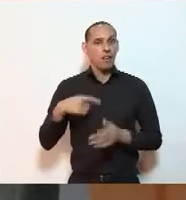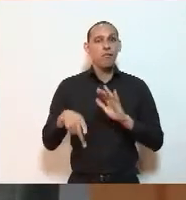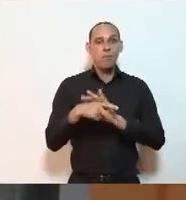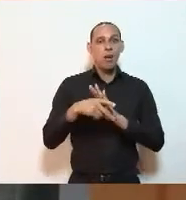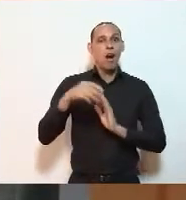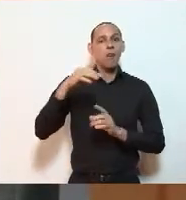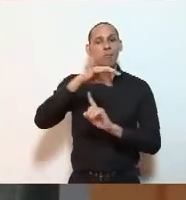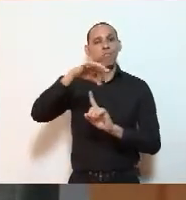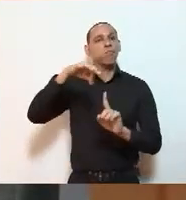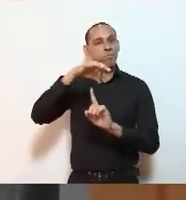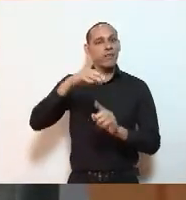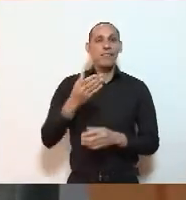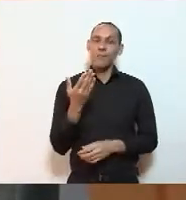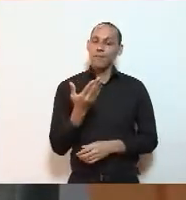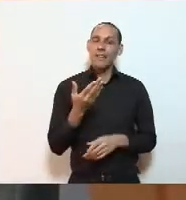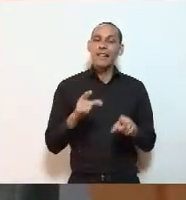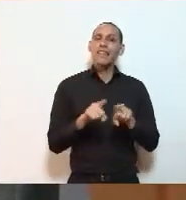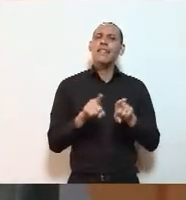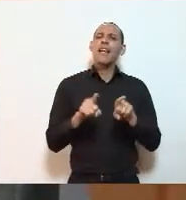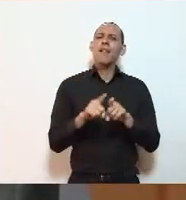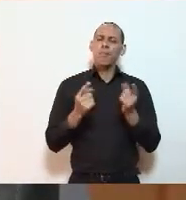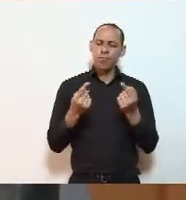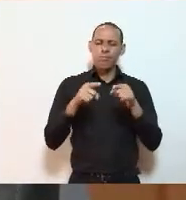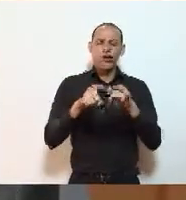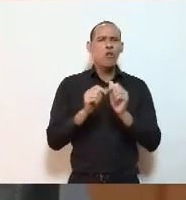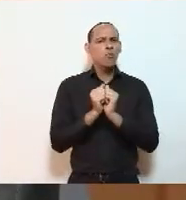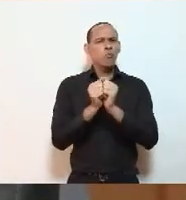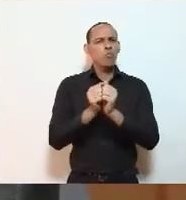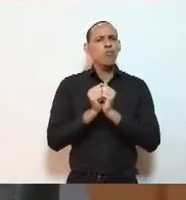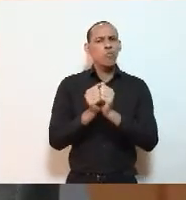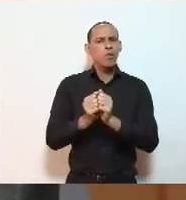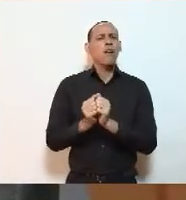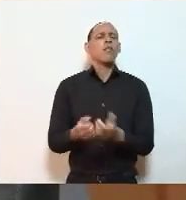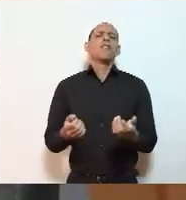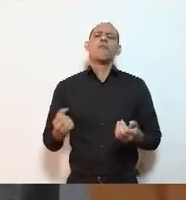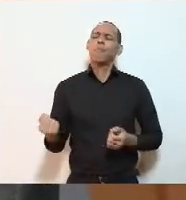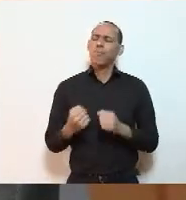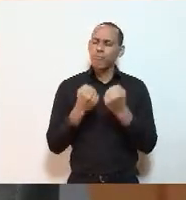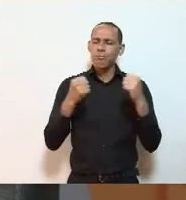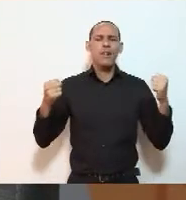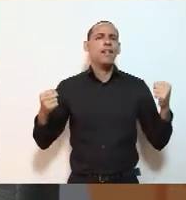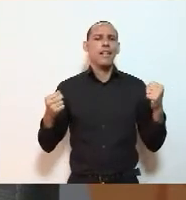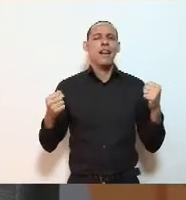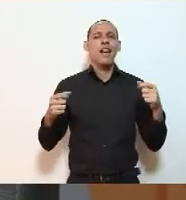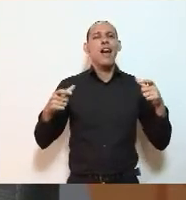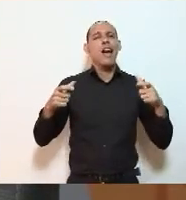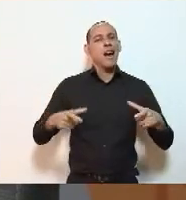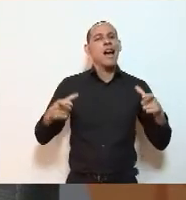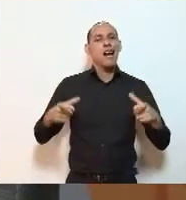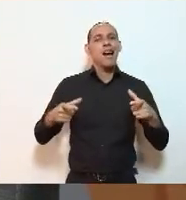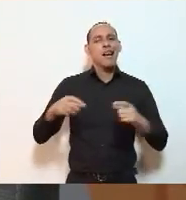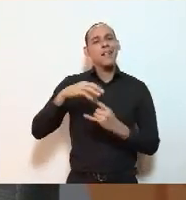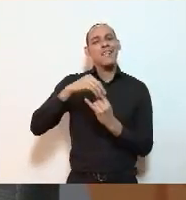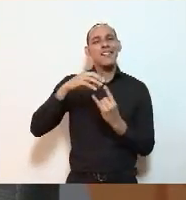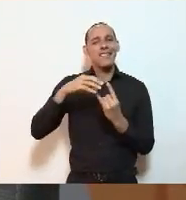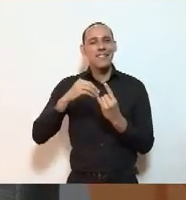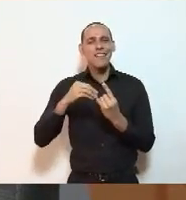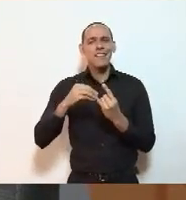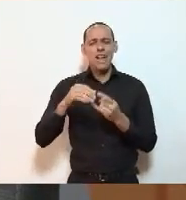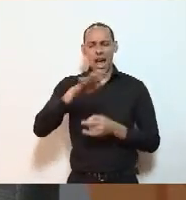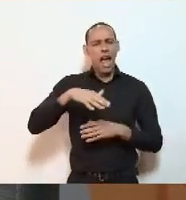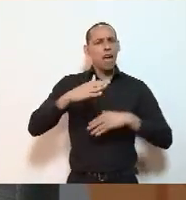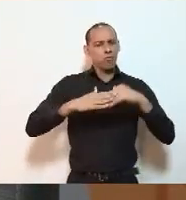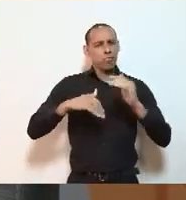Espírito Santo, que já tinha uma grande parceria conosco, na Fiocruz, nas áreas de competência, de